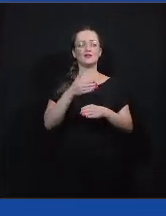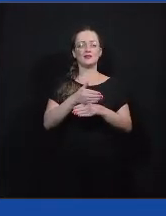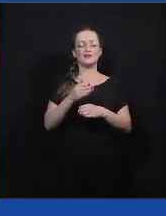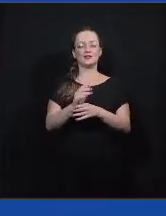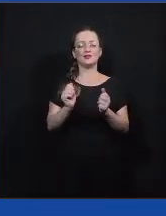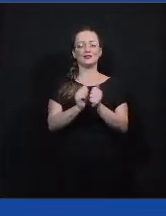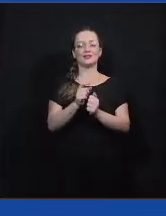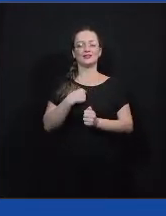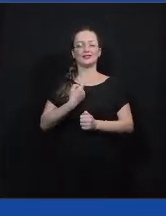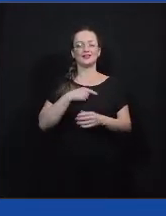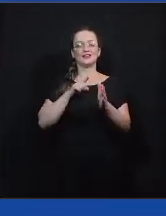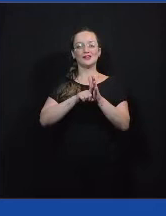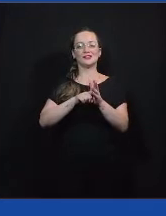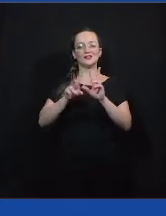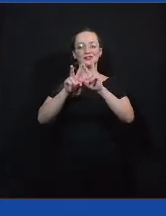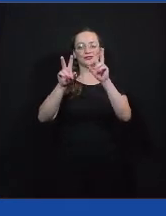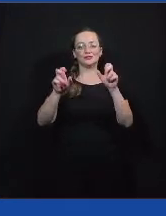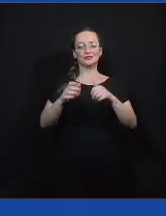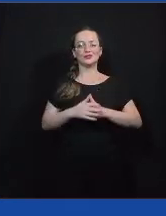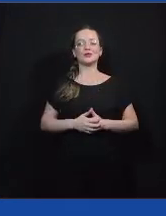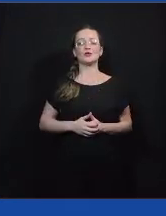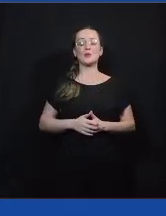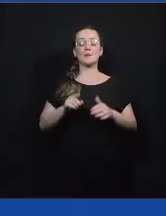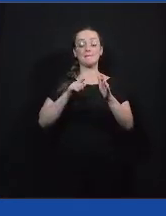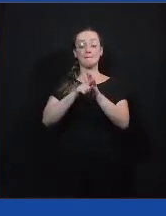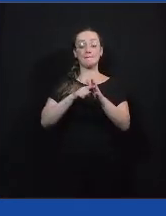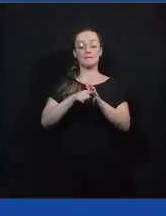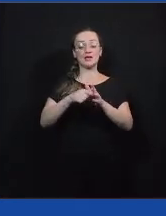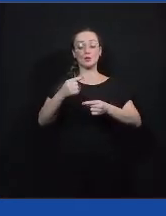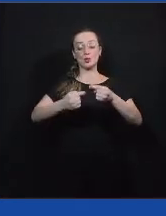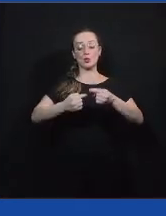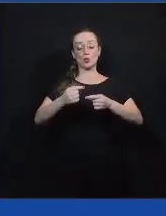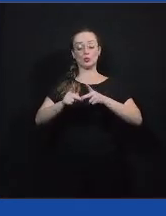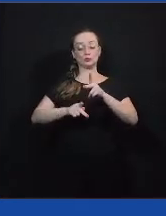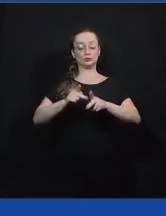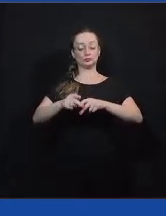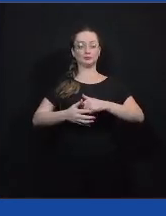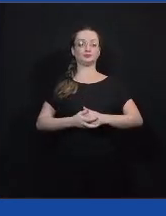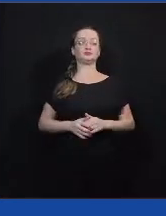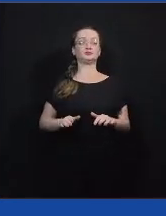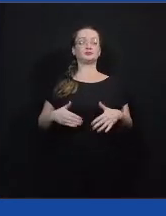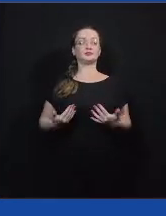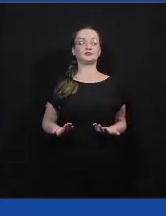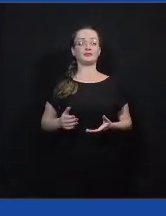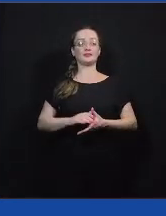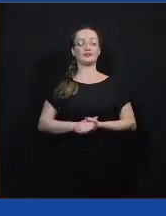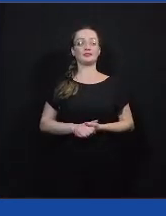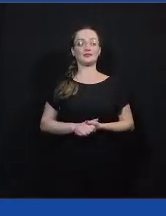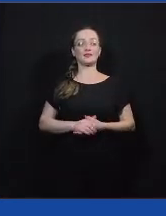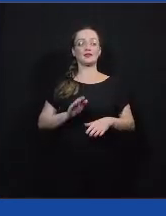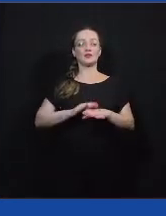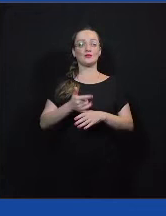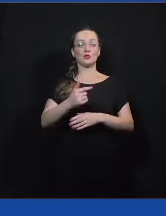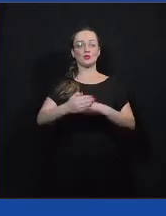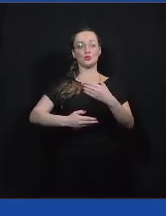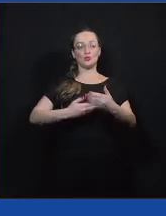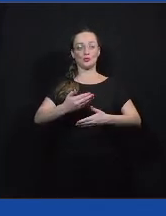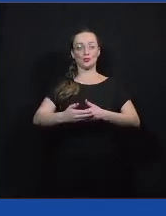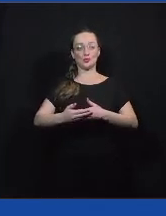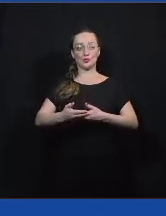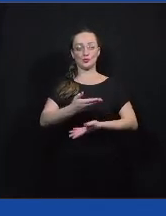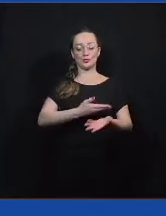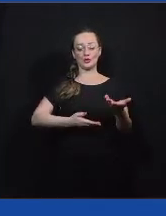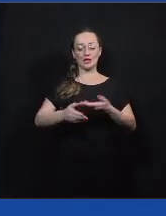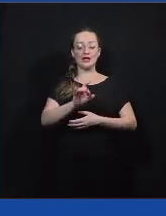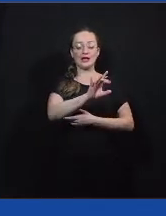Pesquisa um pouco esse tema. Pesquisa políticas públicas. É... Vamos fazer uma rodada assim, um desafio, hein? Cada um